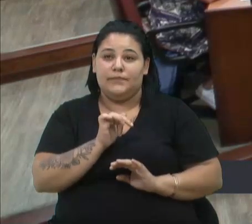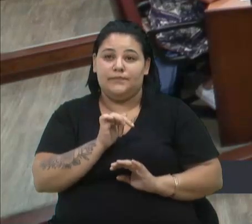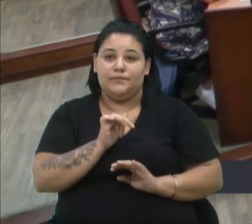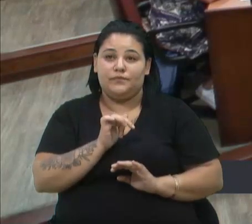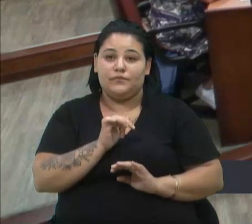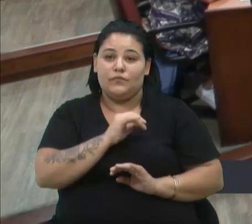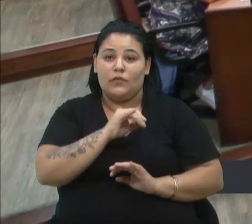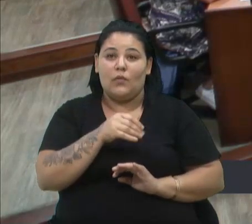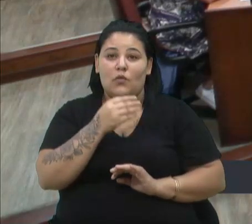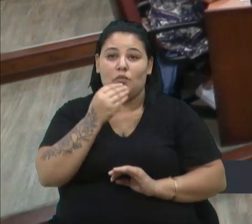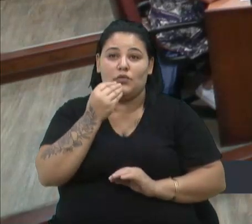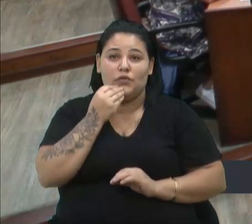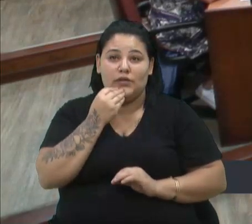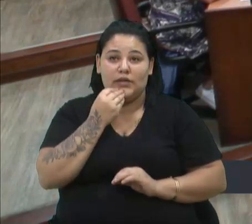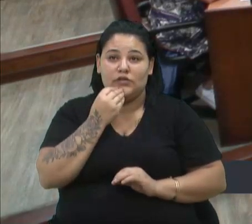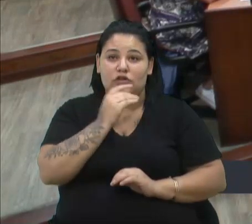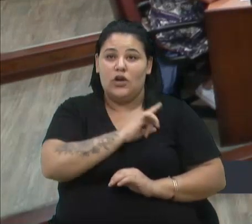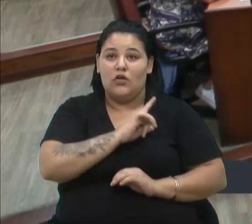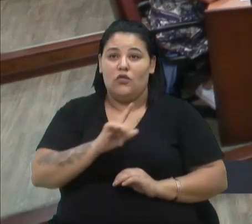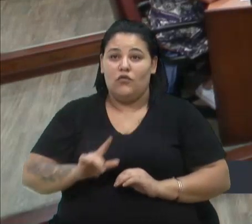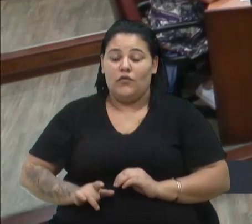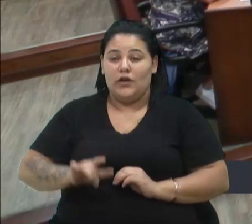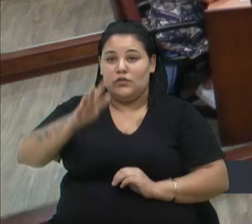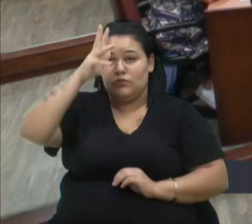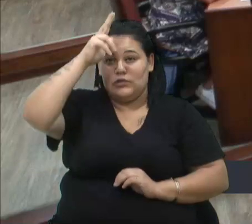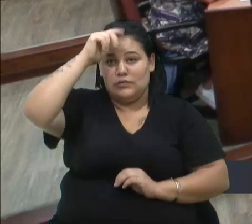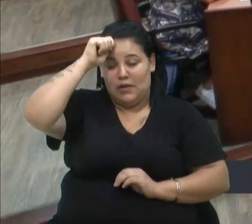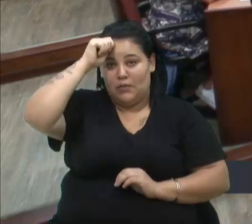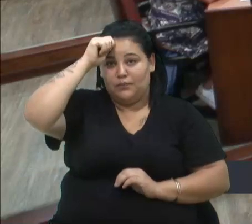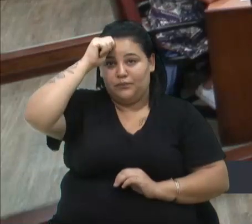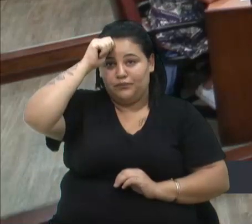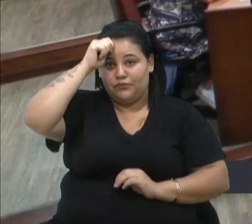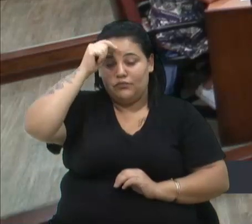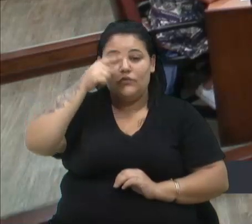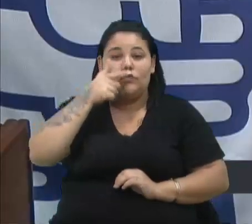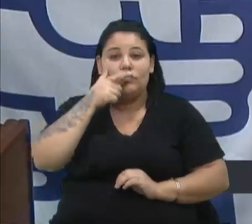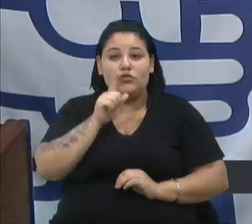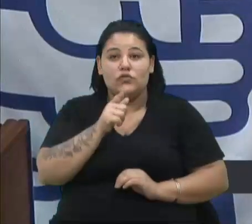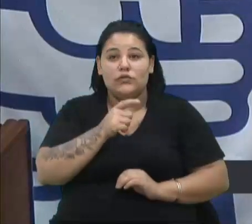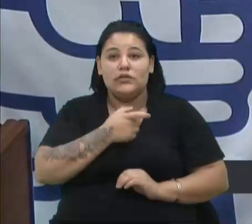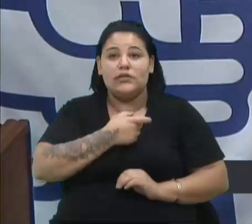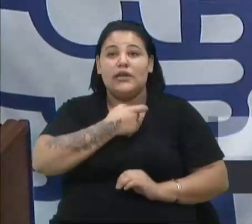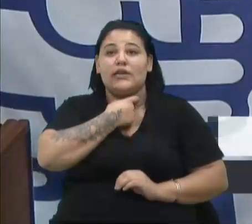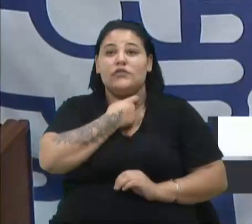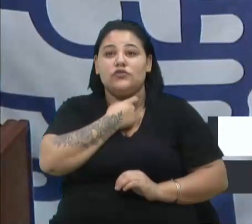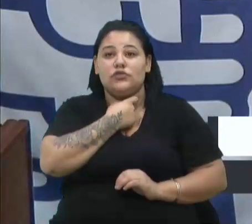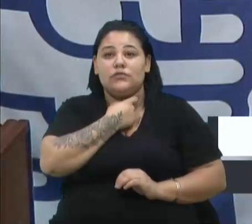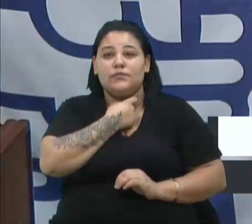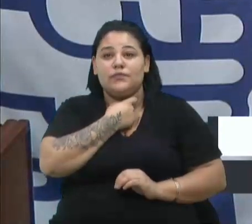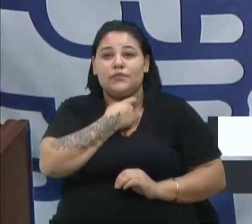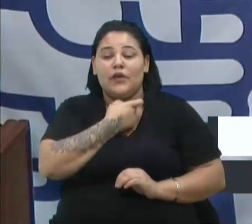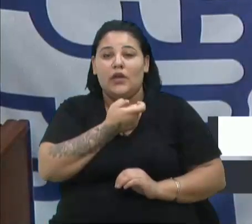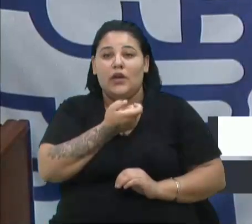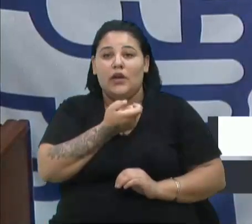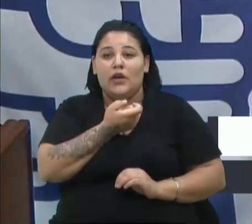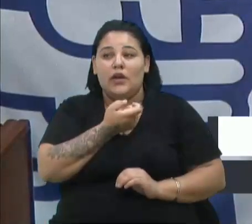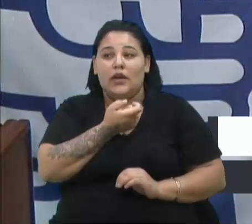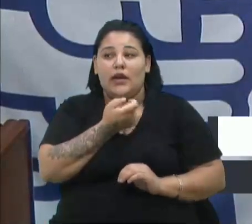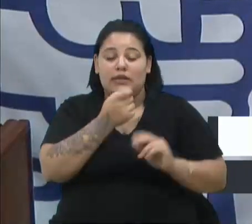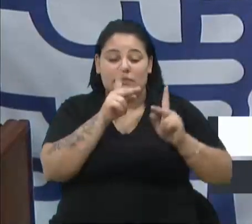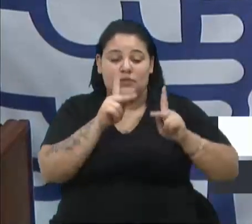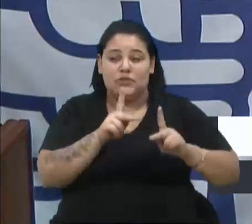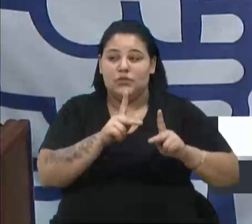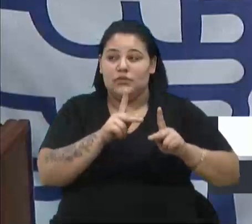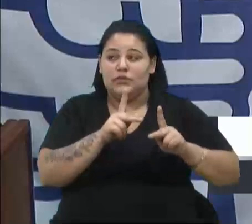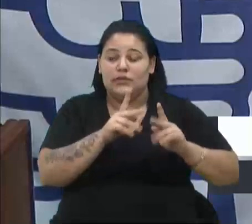possibilidade ao governo municipal de poder garantir aos urbanizadores a condição